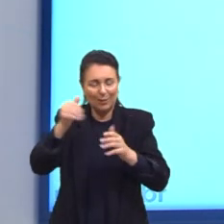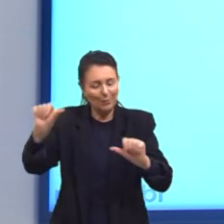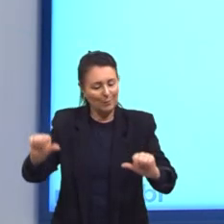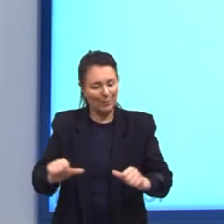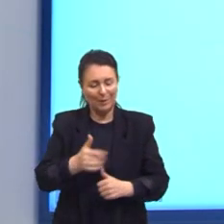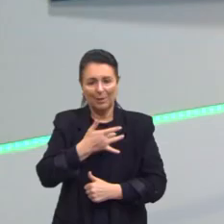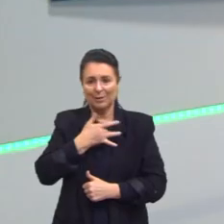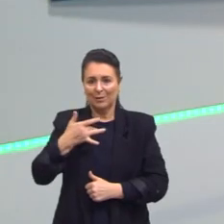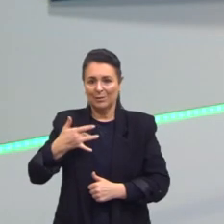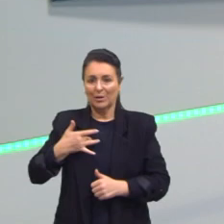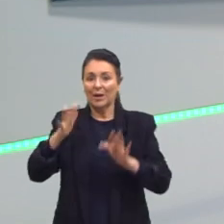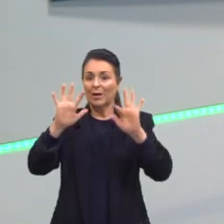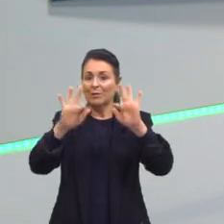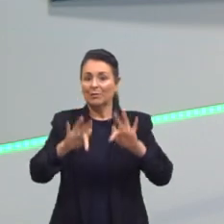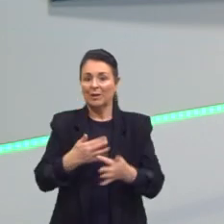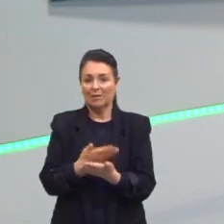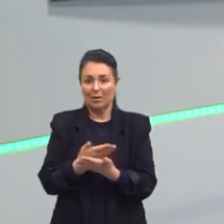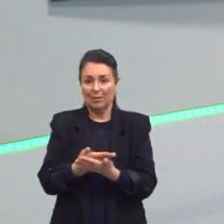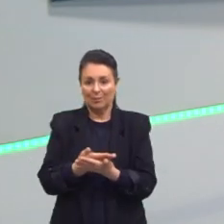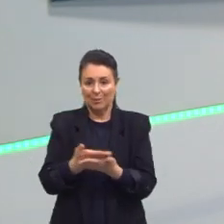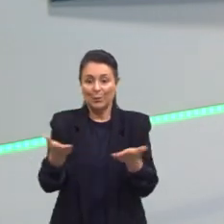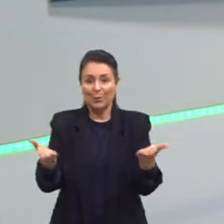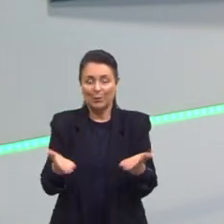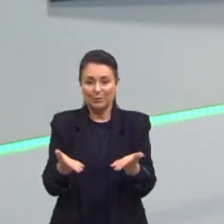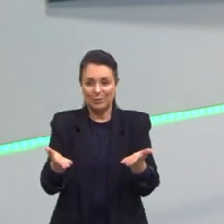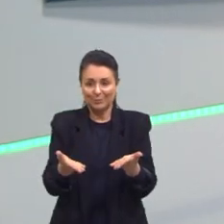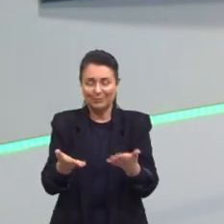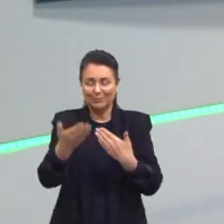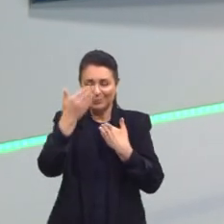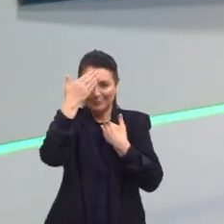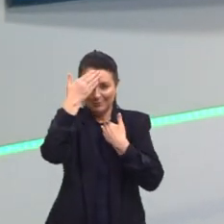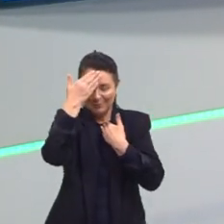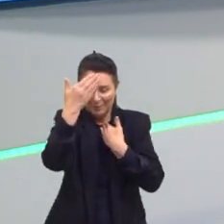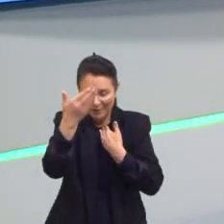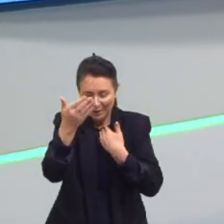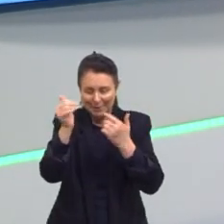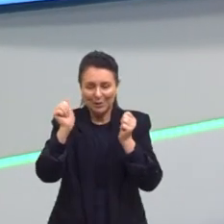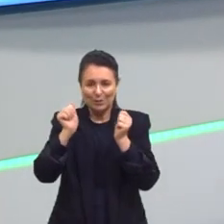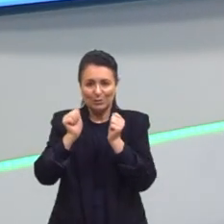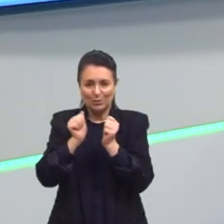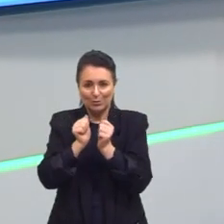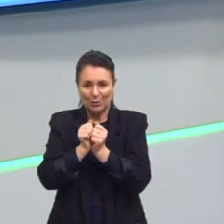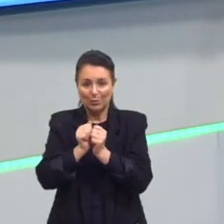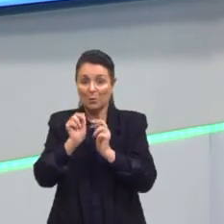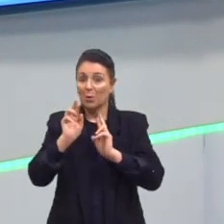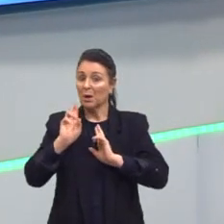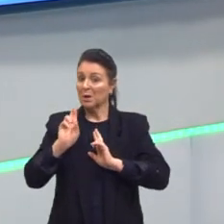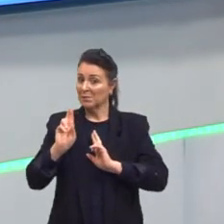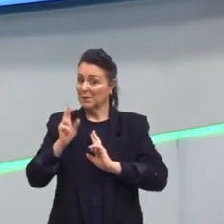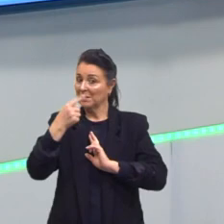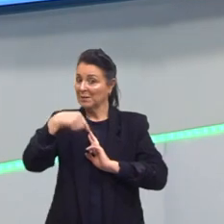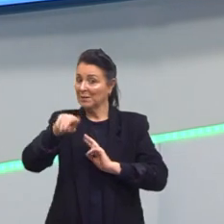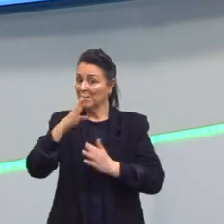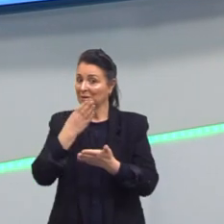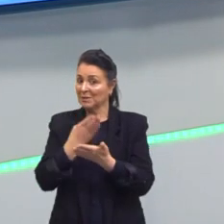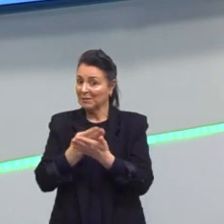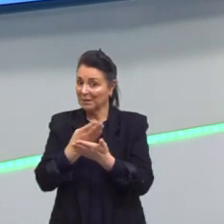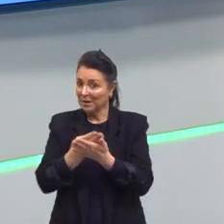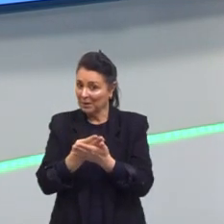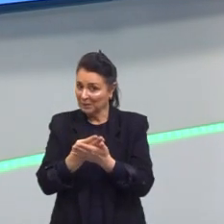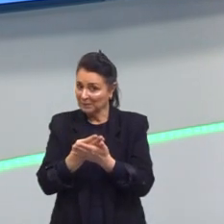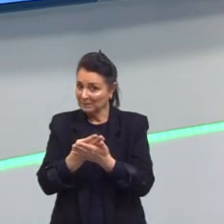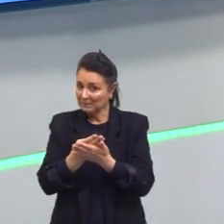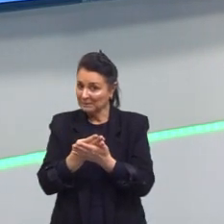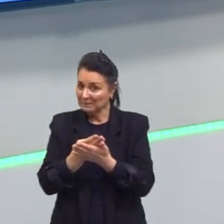Pessoal, fechamos a nossa aula de hoje aqui. Agradeço a companhia de vocês. Espero vocês na nossa próxima aula, que eu já vou dar um